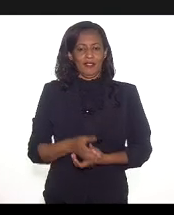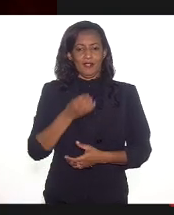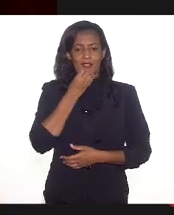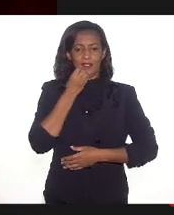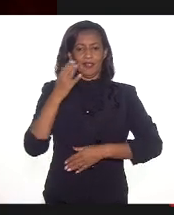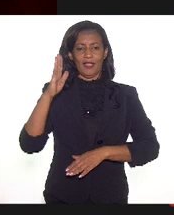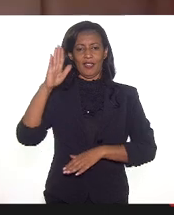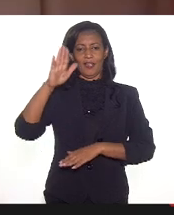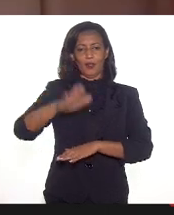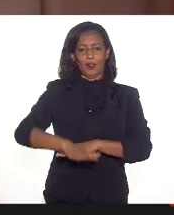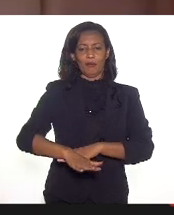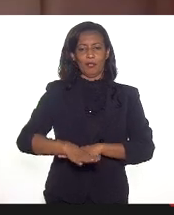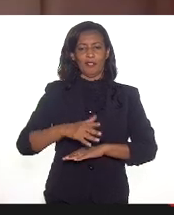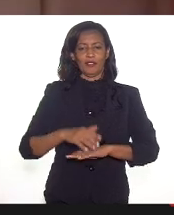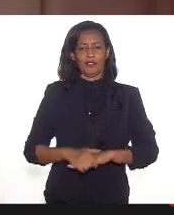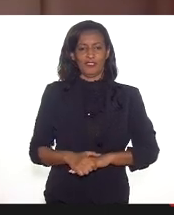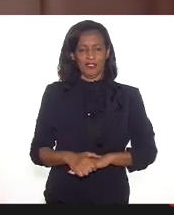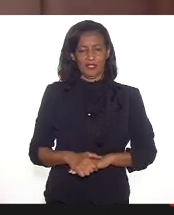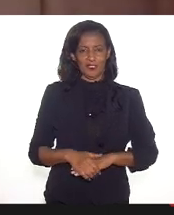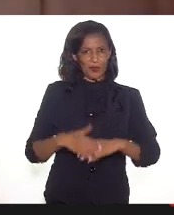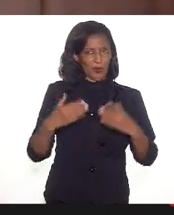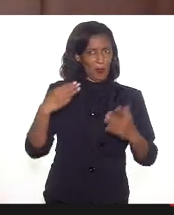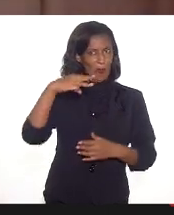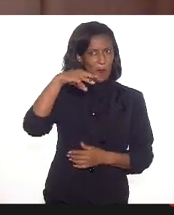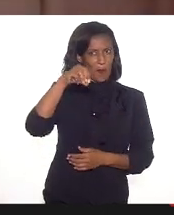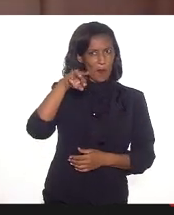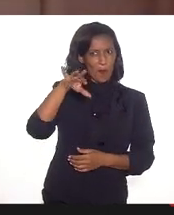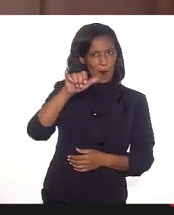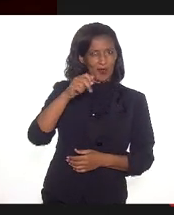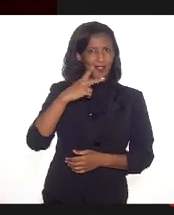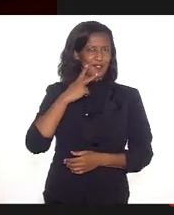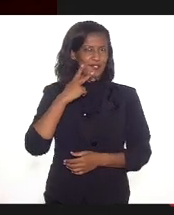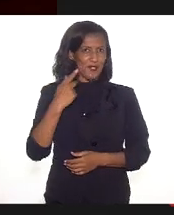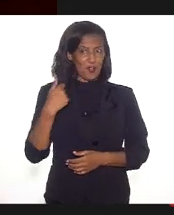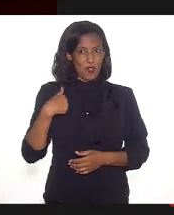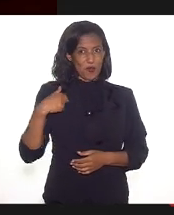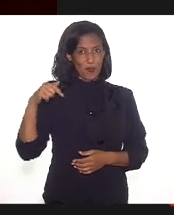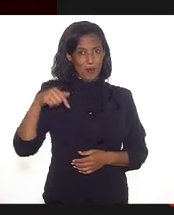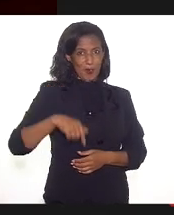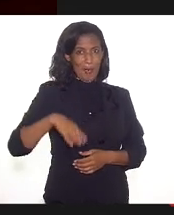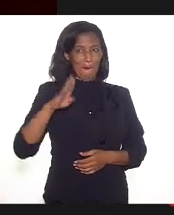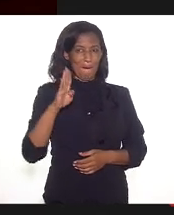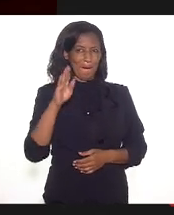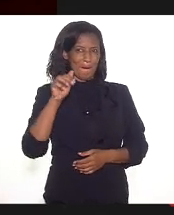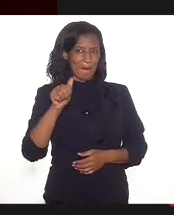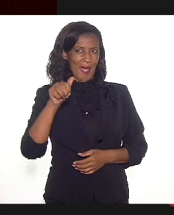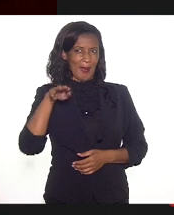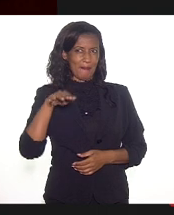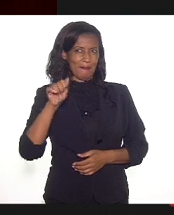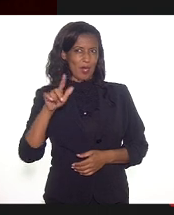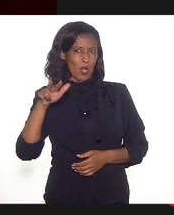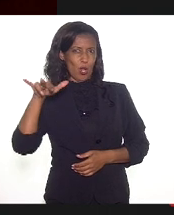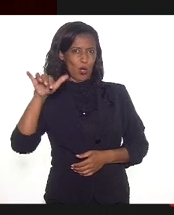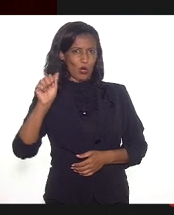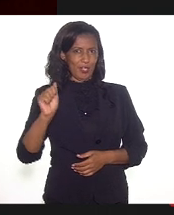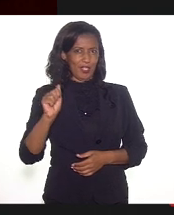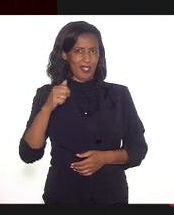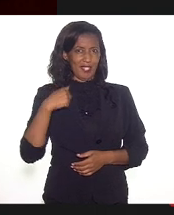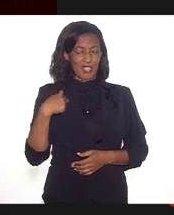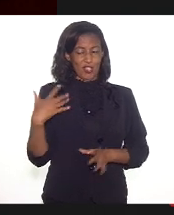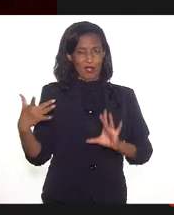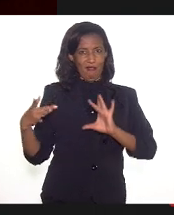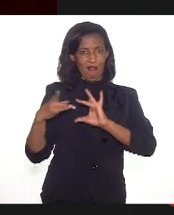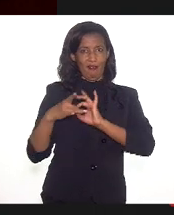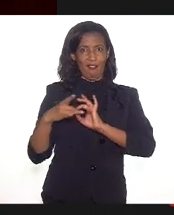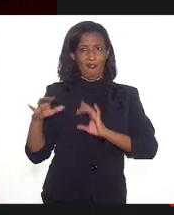tarde a todos e todas, como a Mônica falou, eu estou aqui na Babilônia e a minha relação com favela e